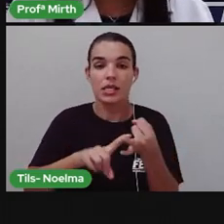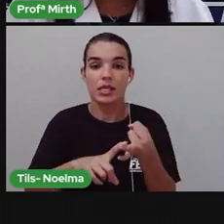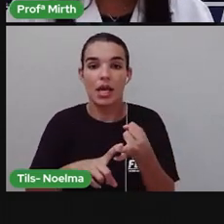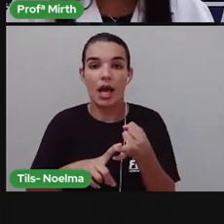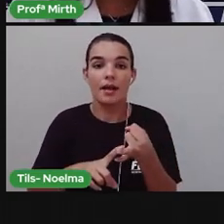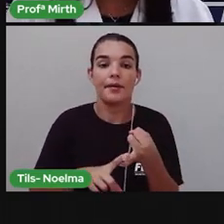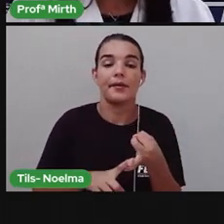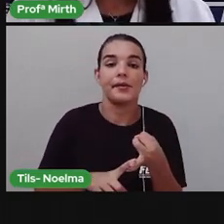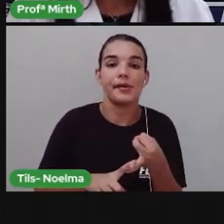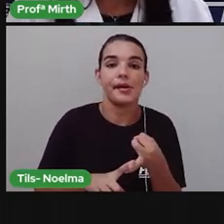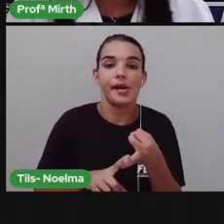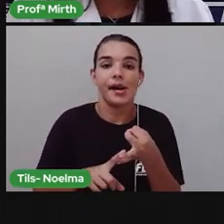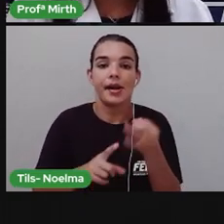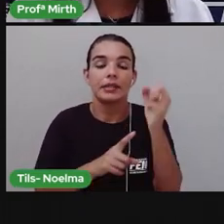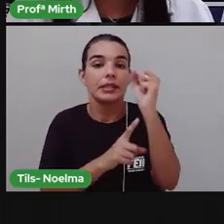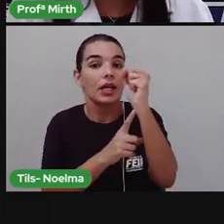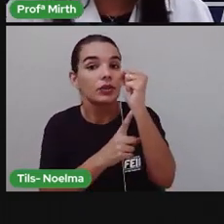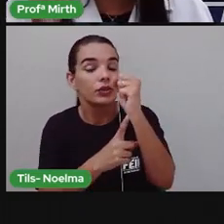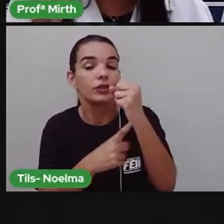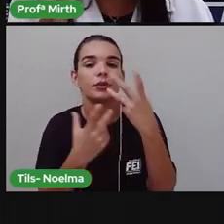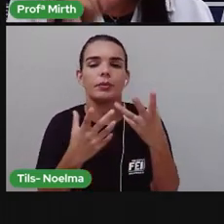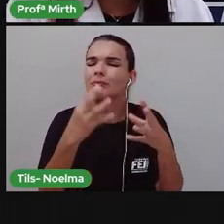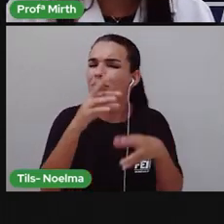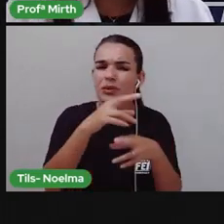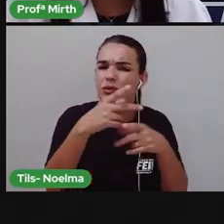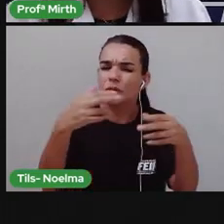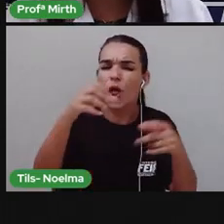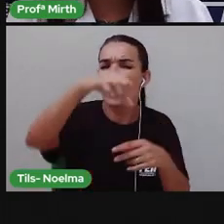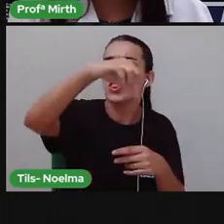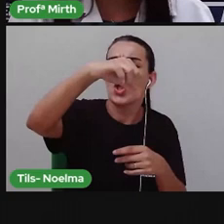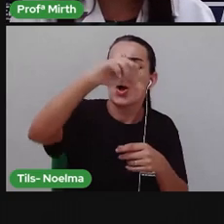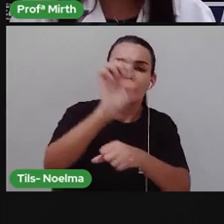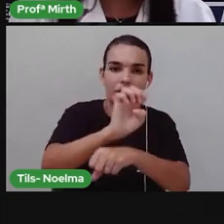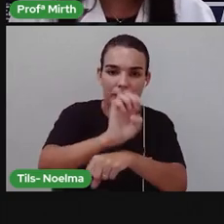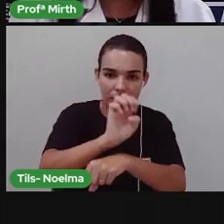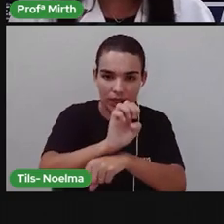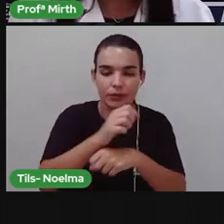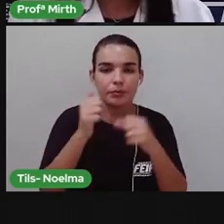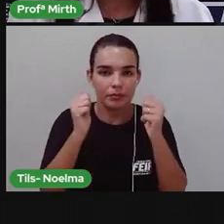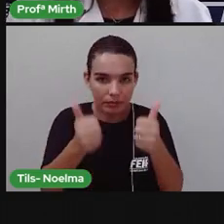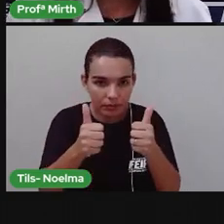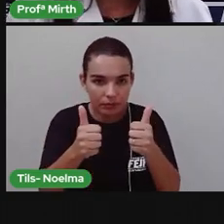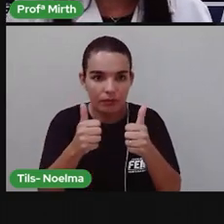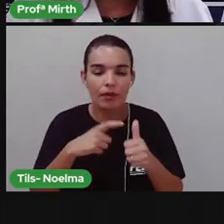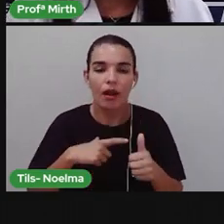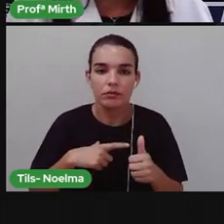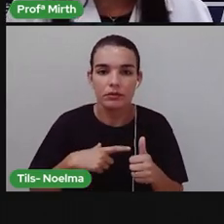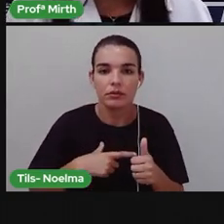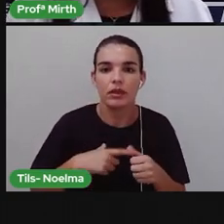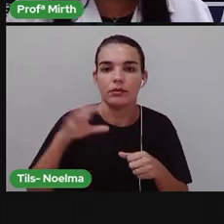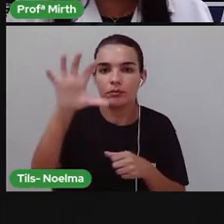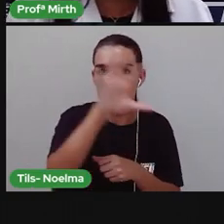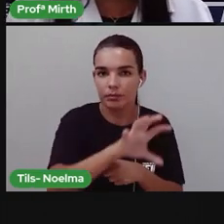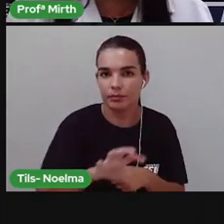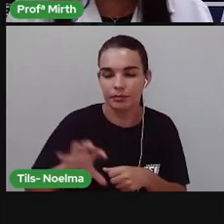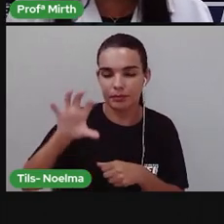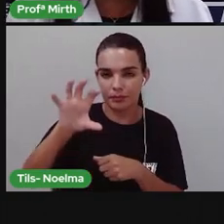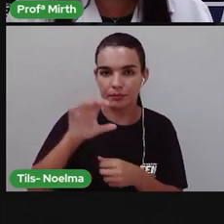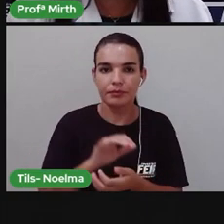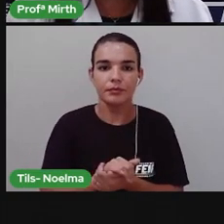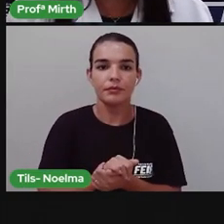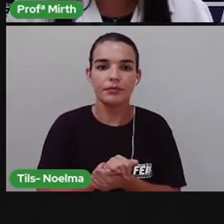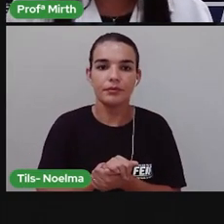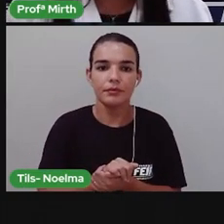Norte Piauí Sergipe E essa pequena porçãozinha aí Ao norte De Minas Gerais Certo?